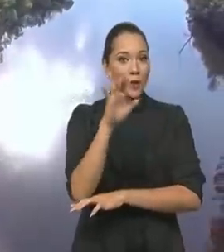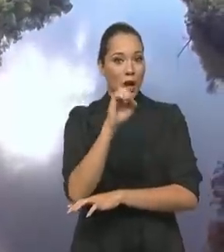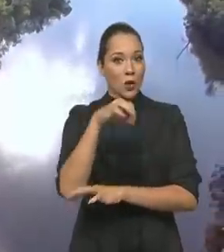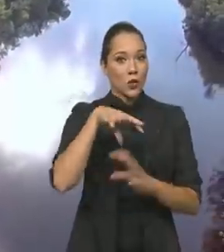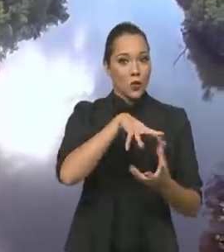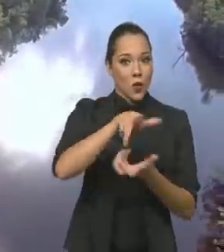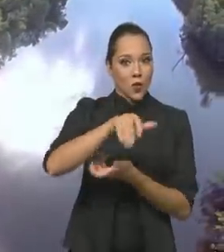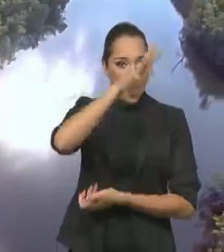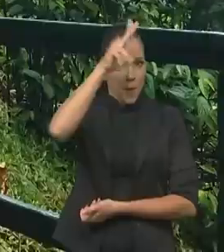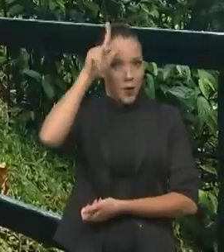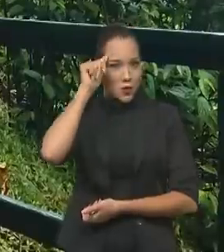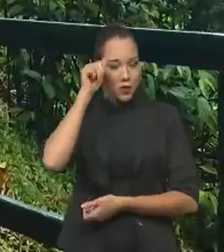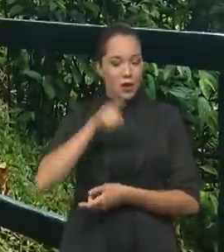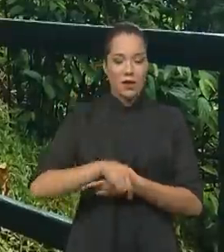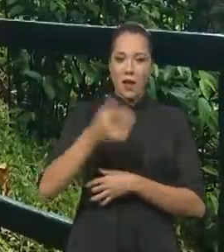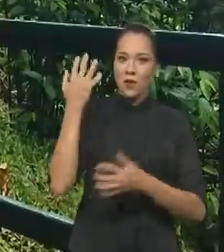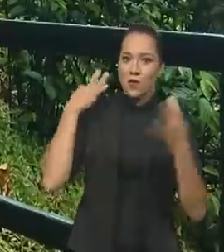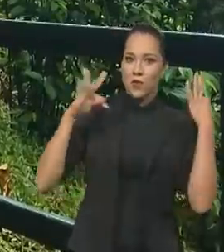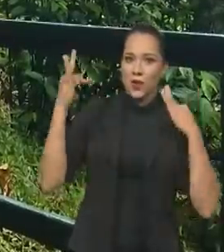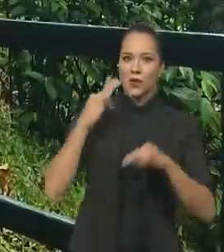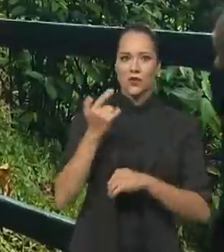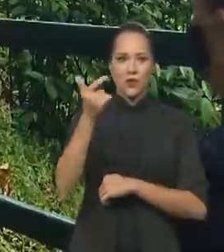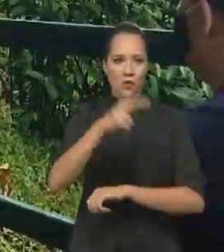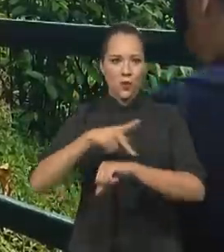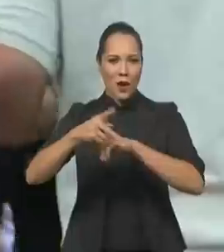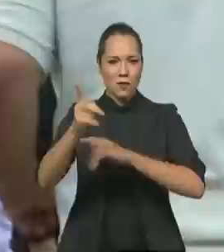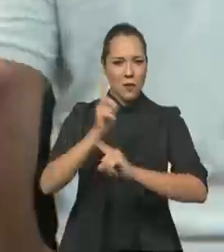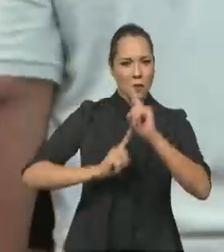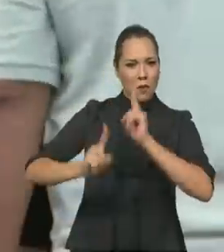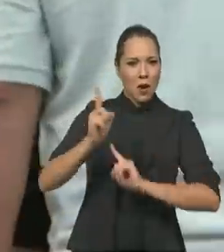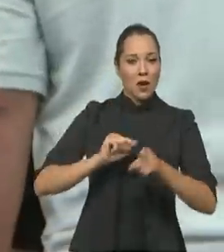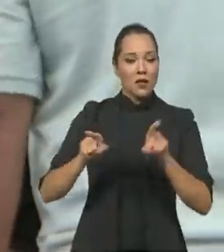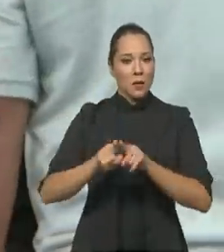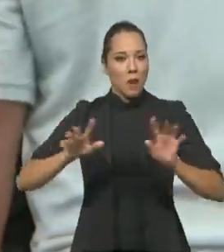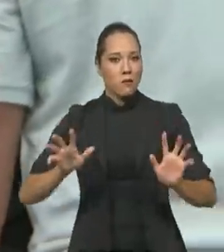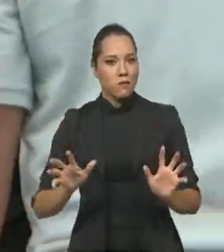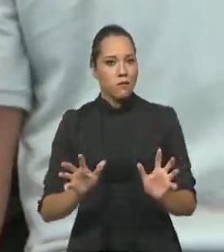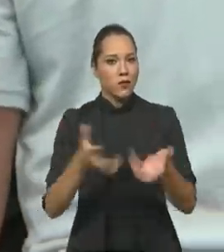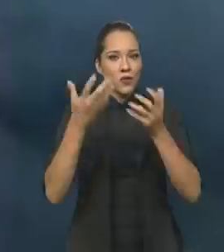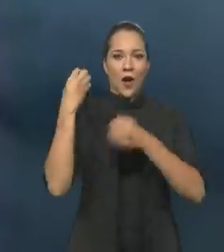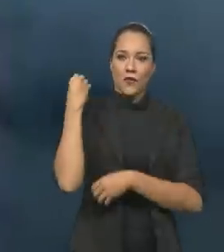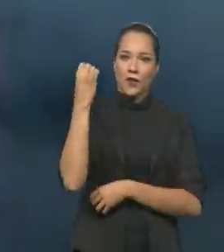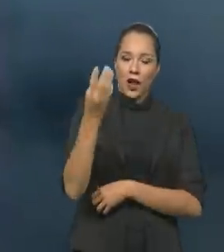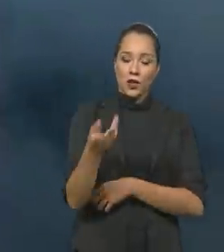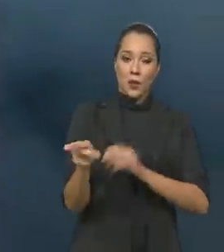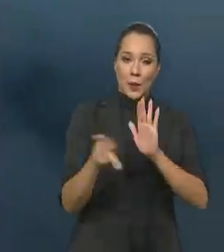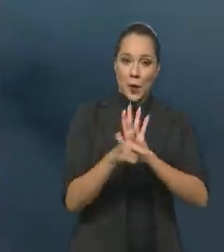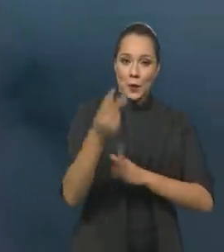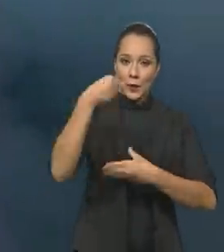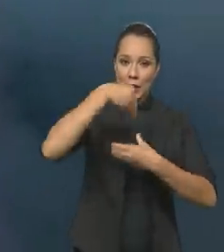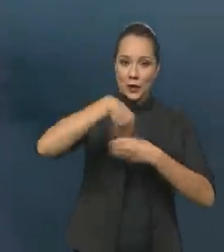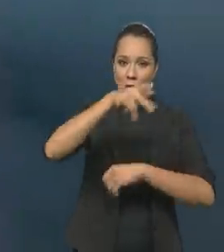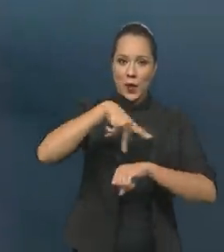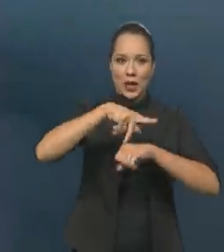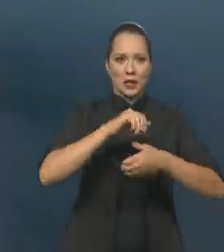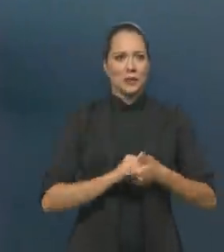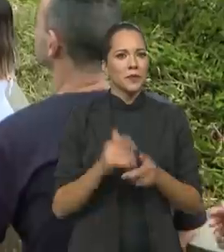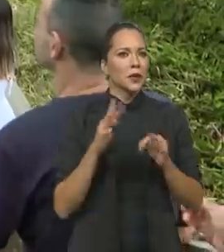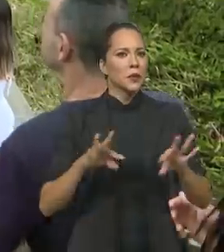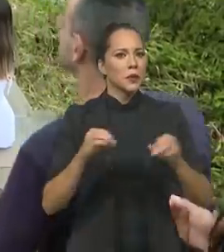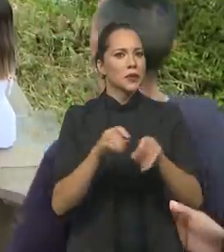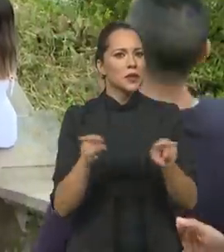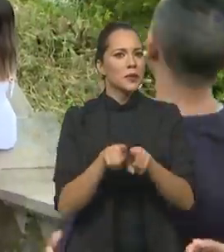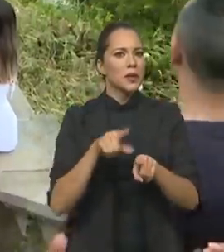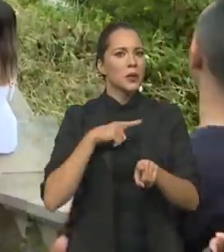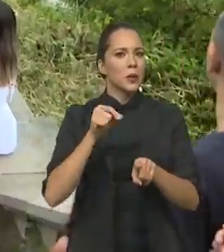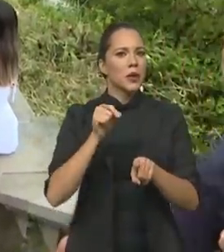a Amazônia, que atraem turistas estrangeiros e também impulsiona as viagens domésticas. E tudo isso também